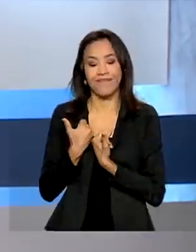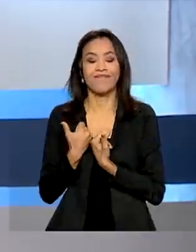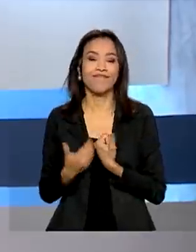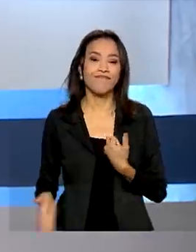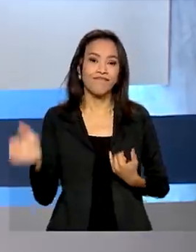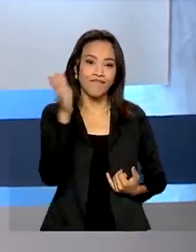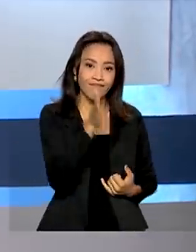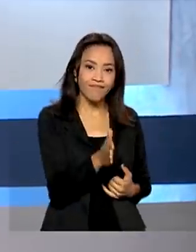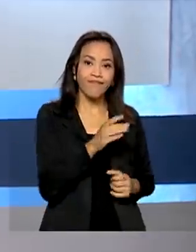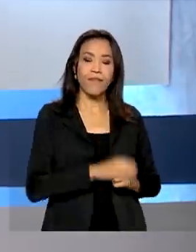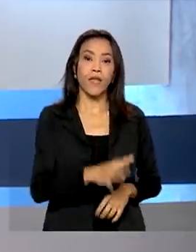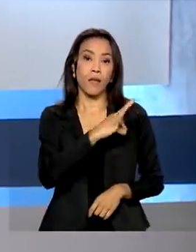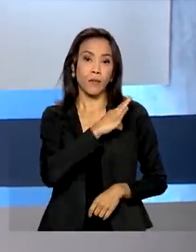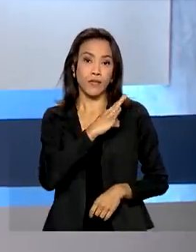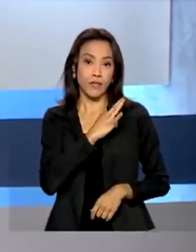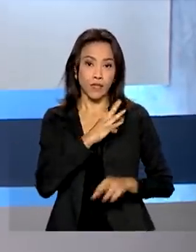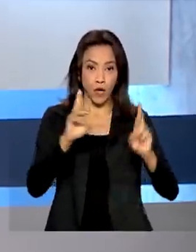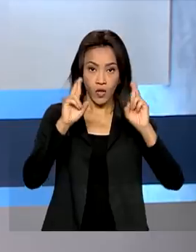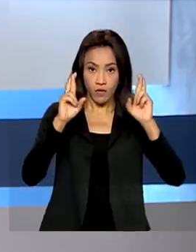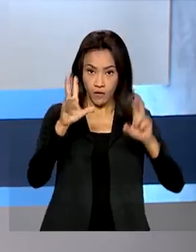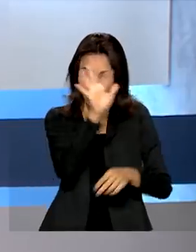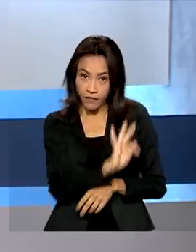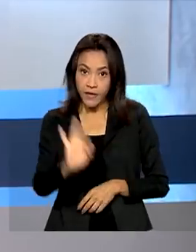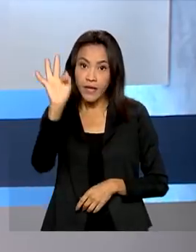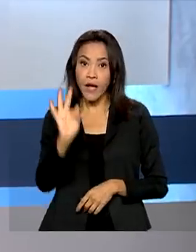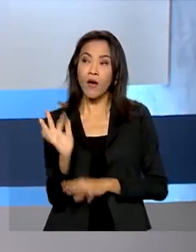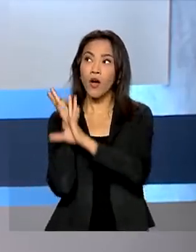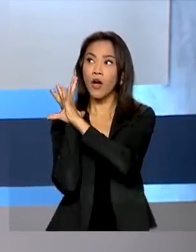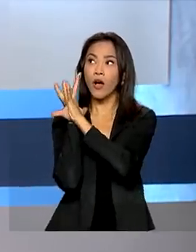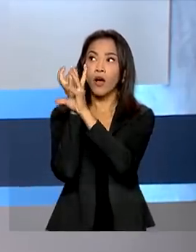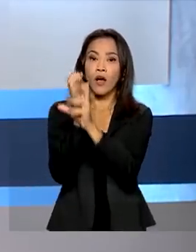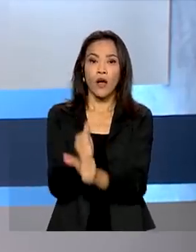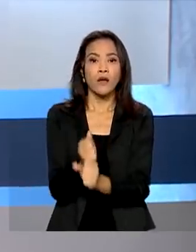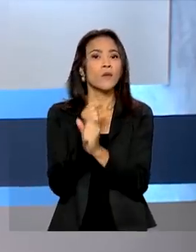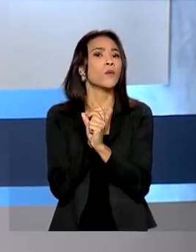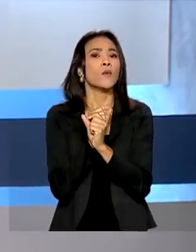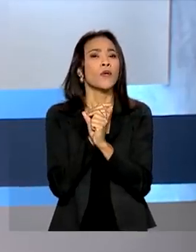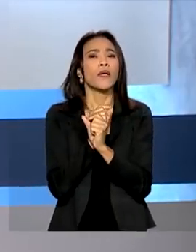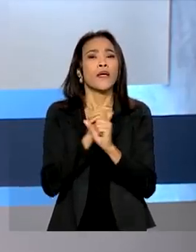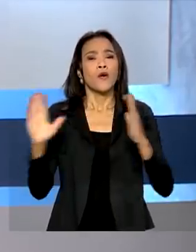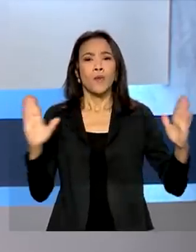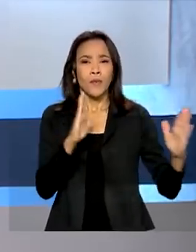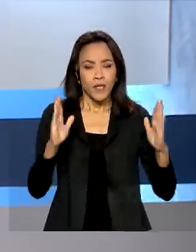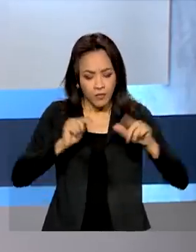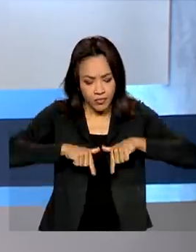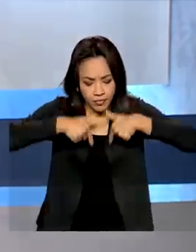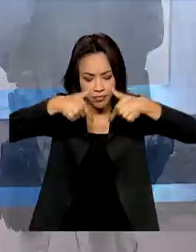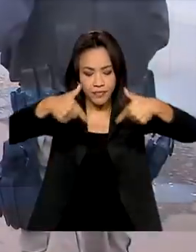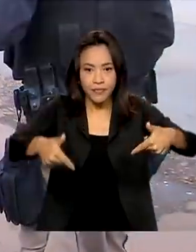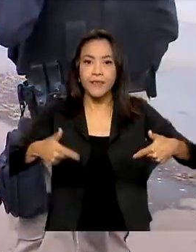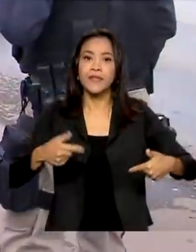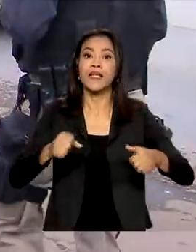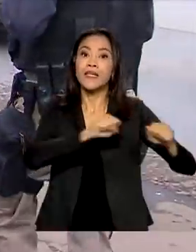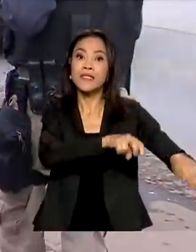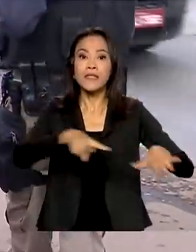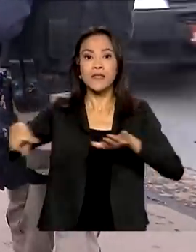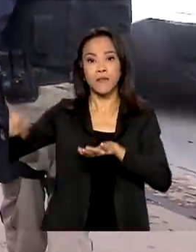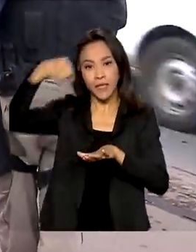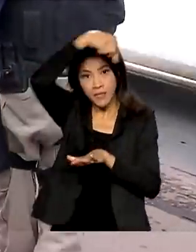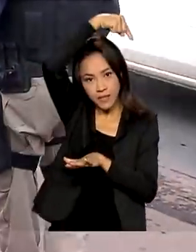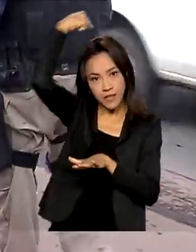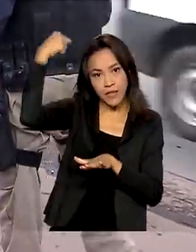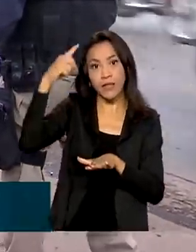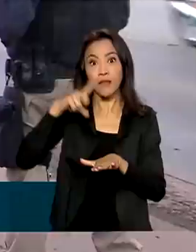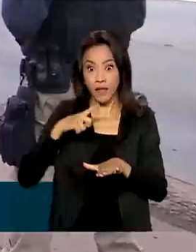E a Polícia Rodoviária Federal divulgou o balanço da Operação Semana Santa. Os números mostram redução nos